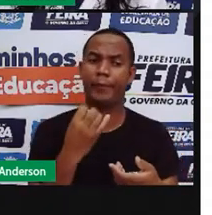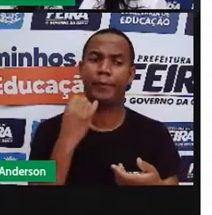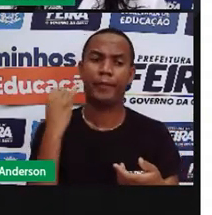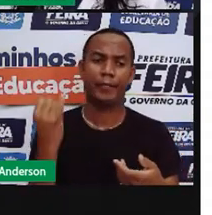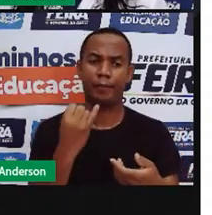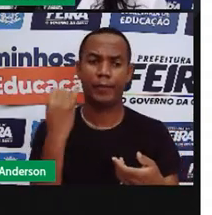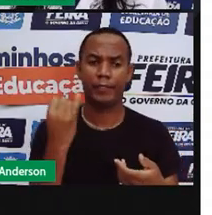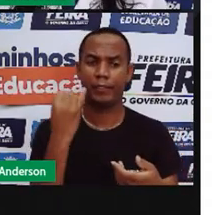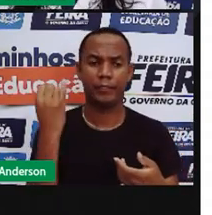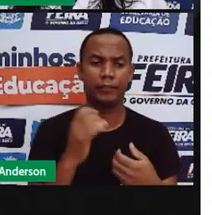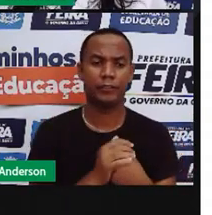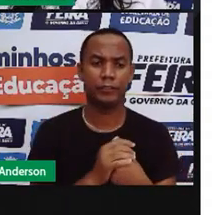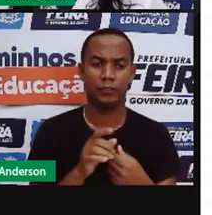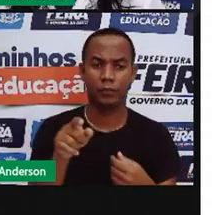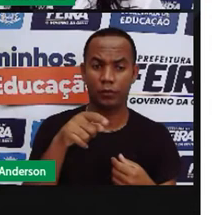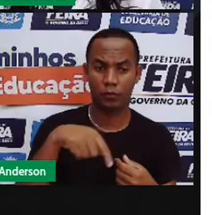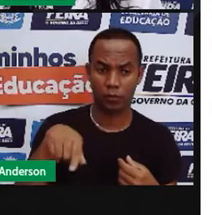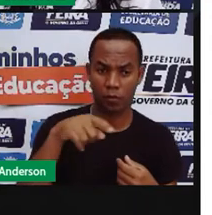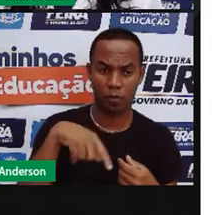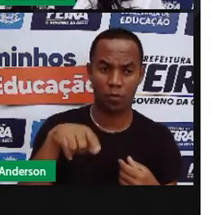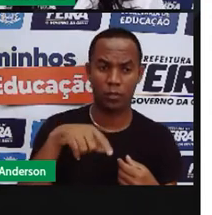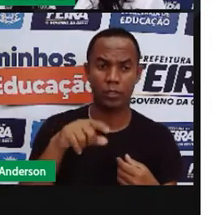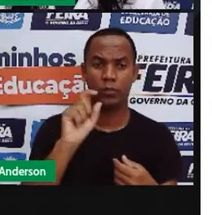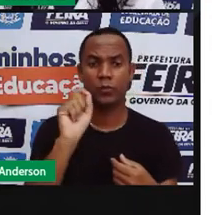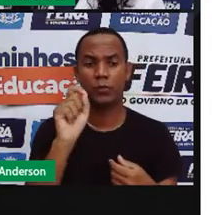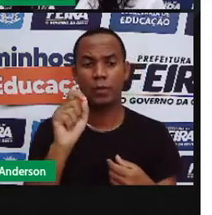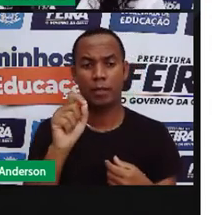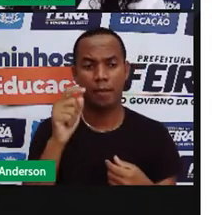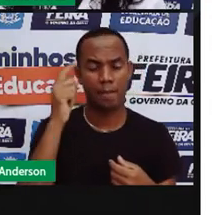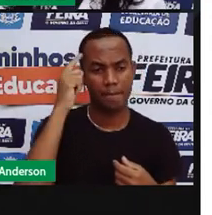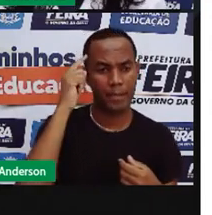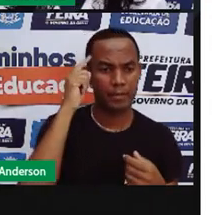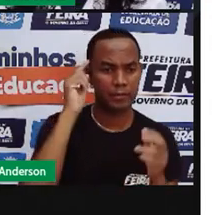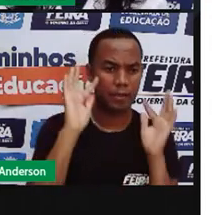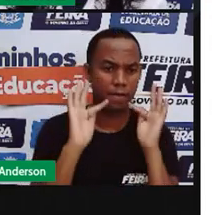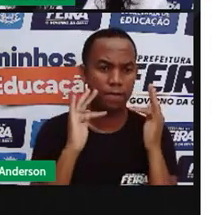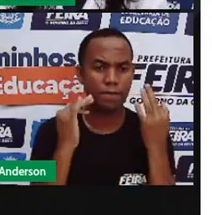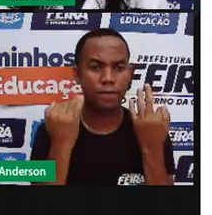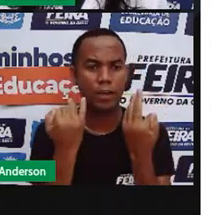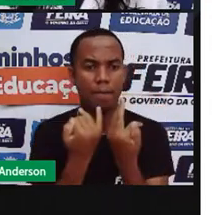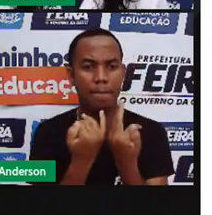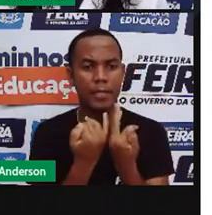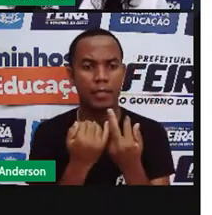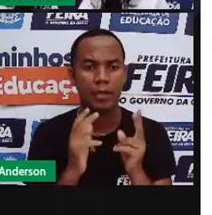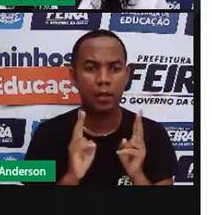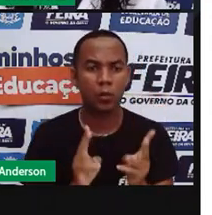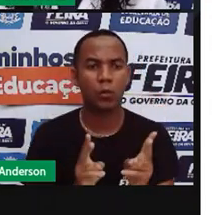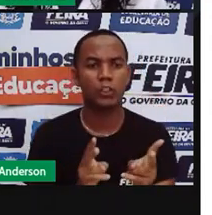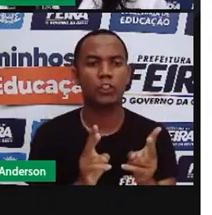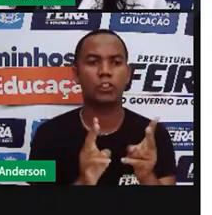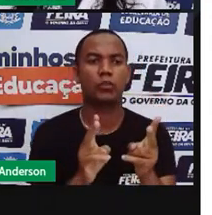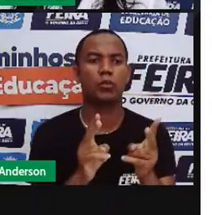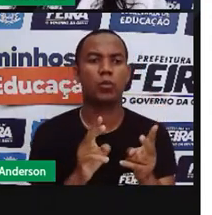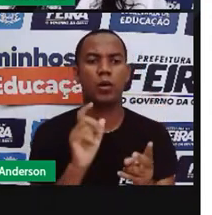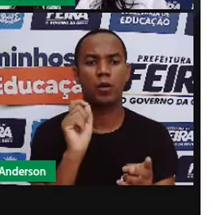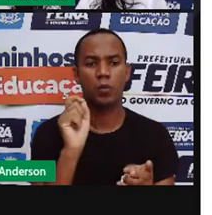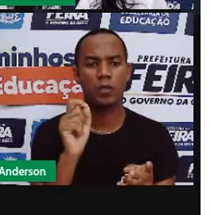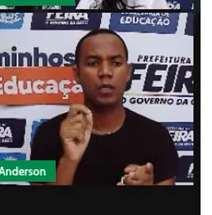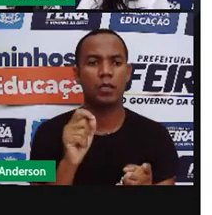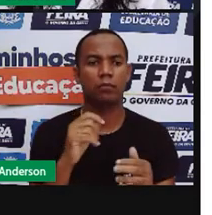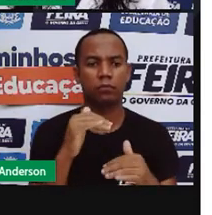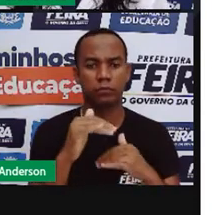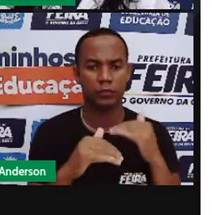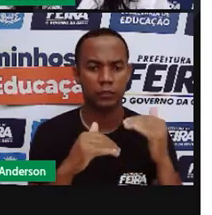estamos fazendo com que essas famílias tenham e mantenham uma fonte de renda.